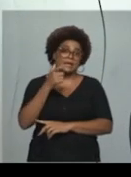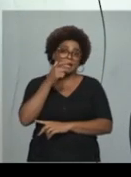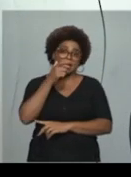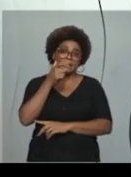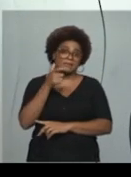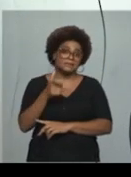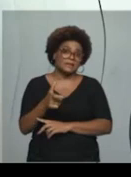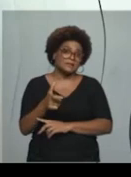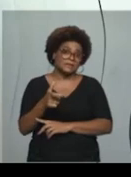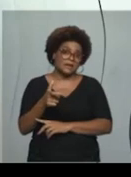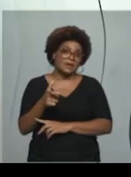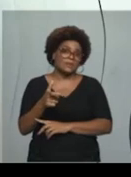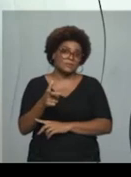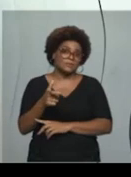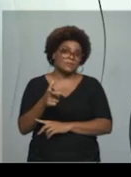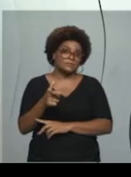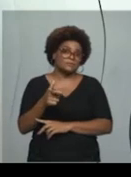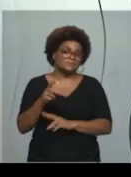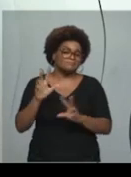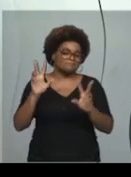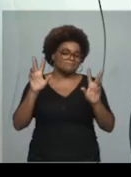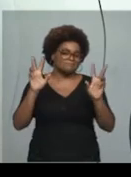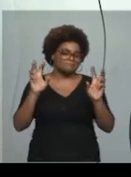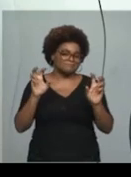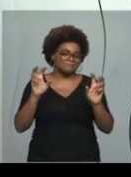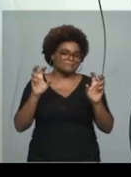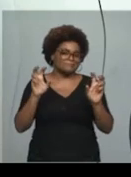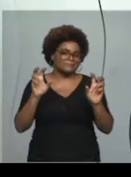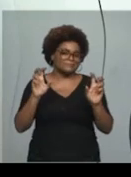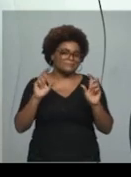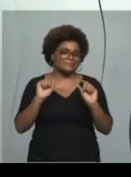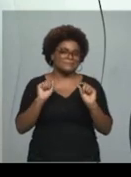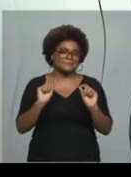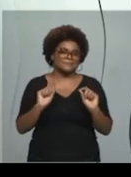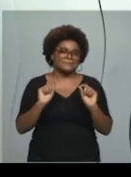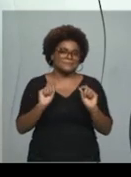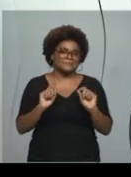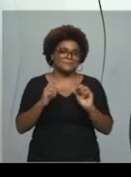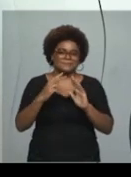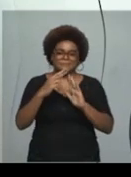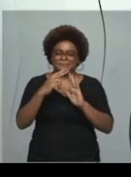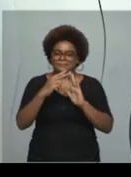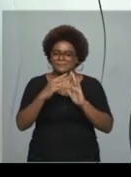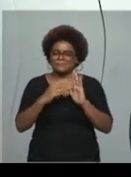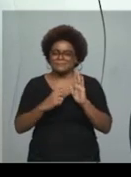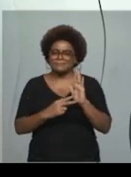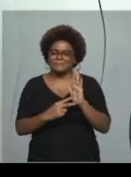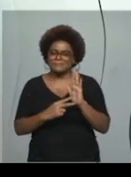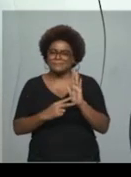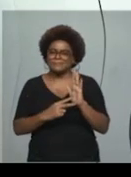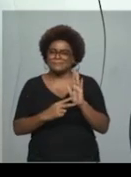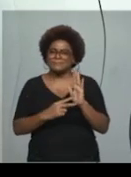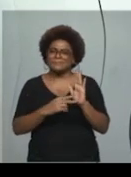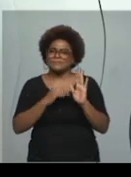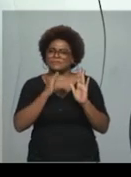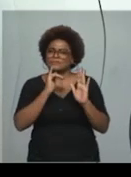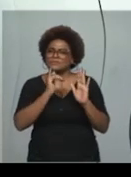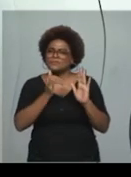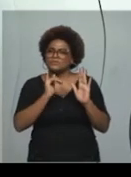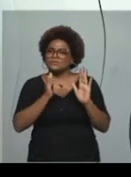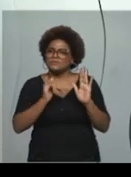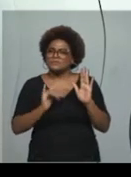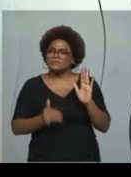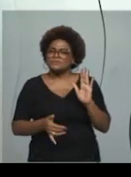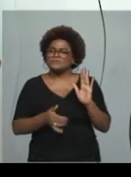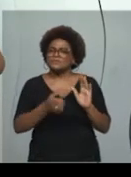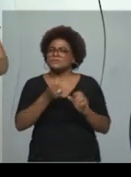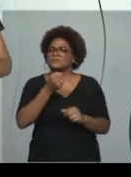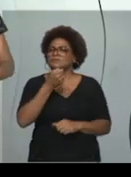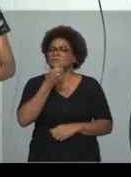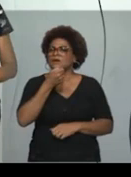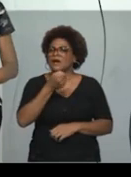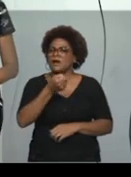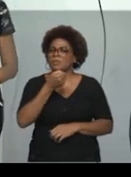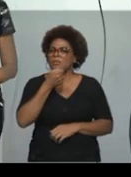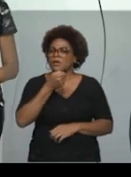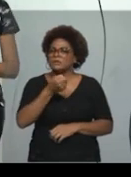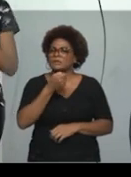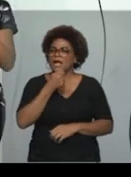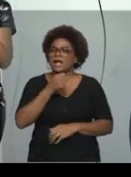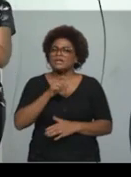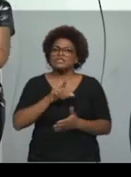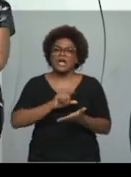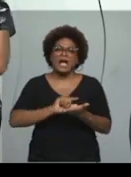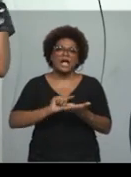aspas aí, antenados, lendo notícias, reportagens, artigos de opinião.